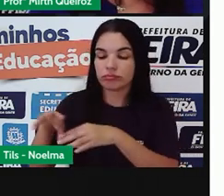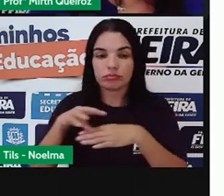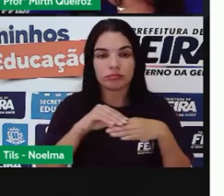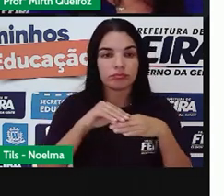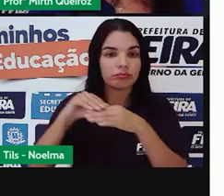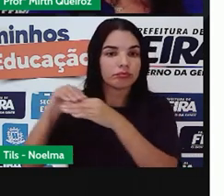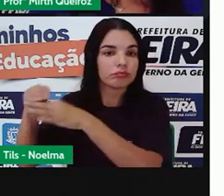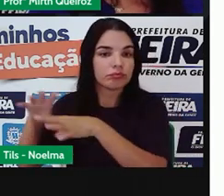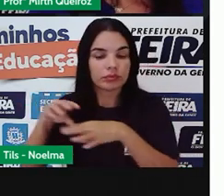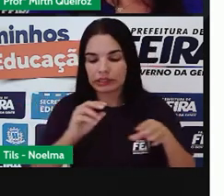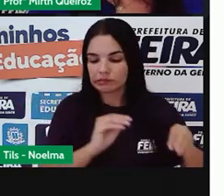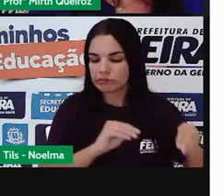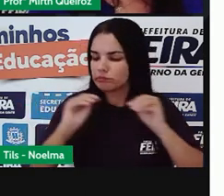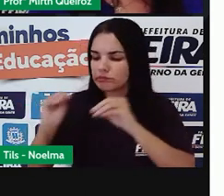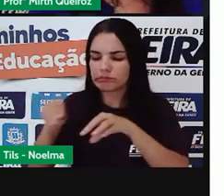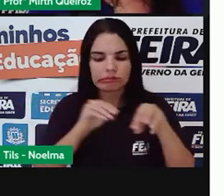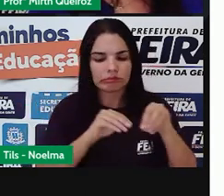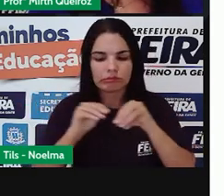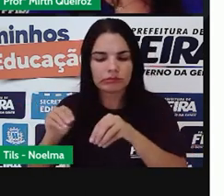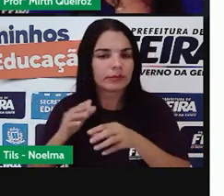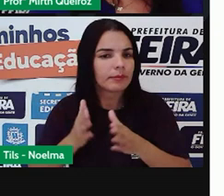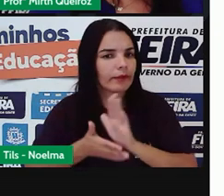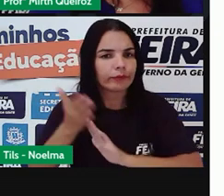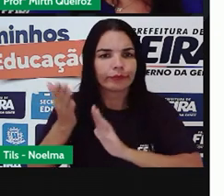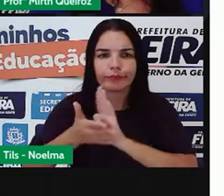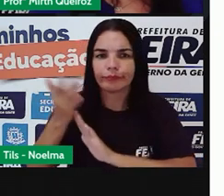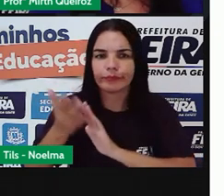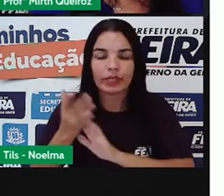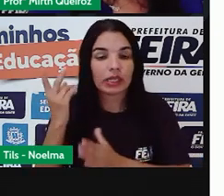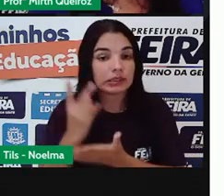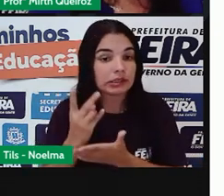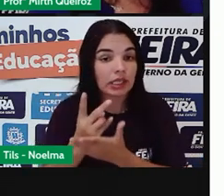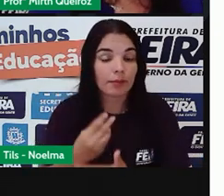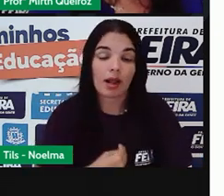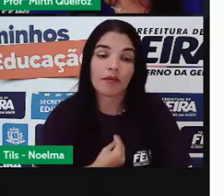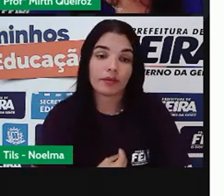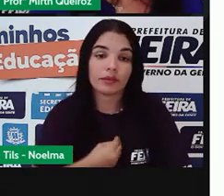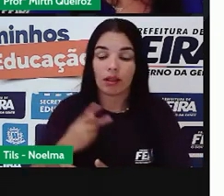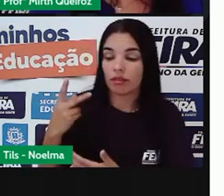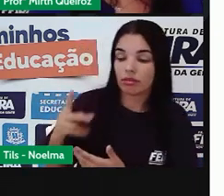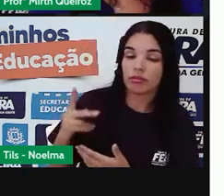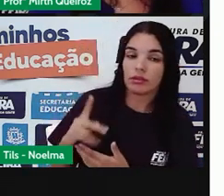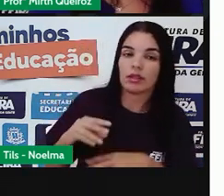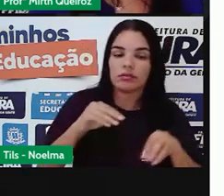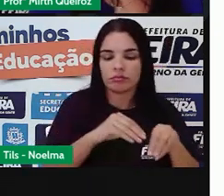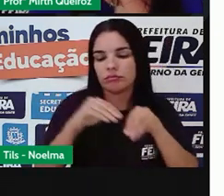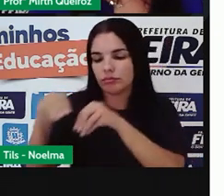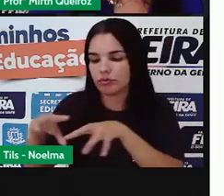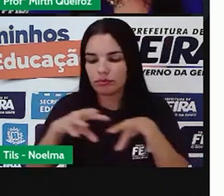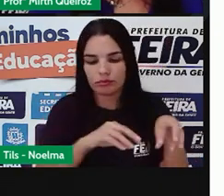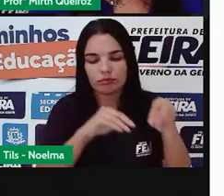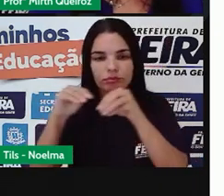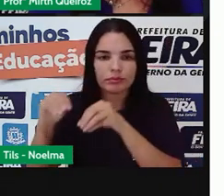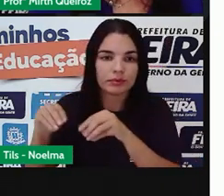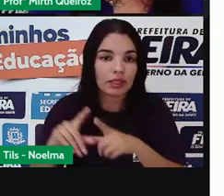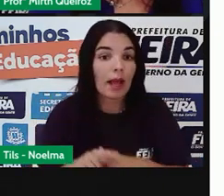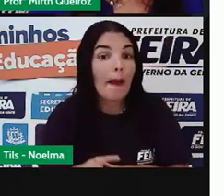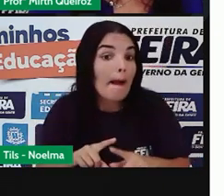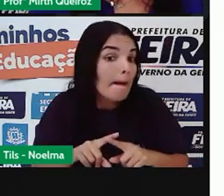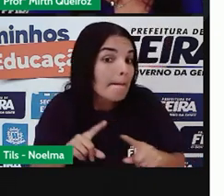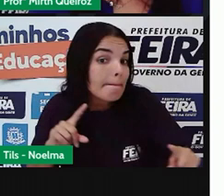alimentos. Era dessa forma que aconteceu. O modo de vida deles era essa forma. Porém,